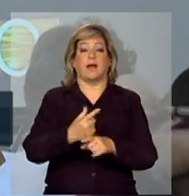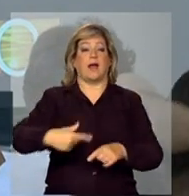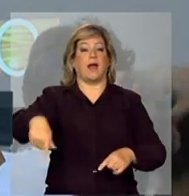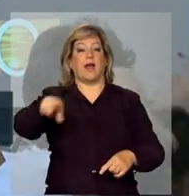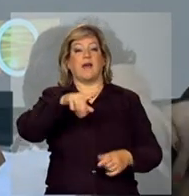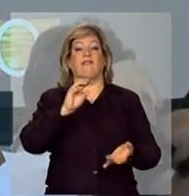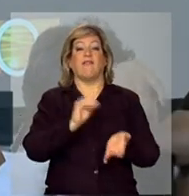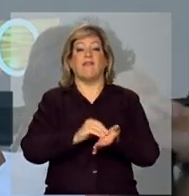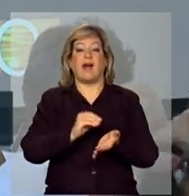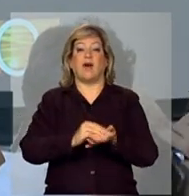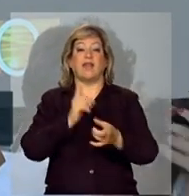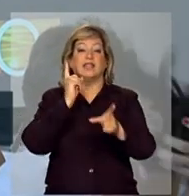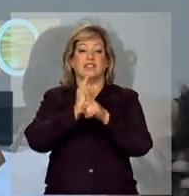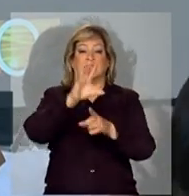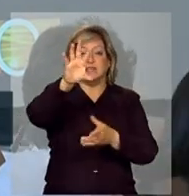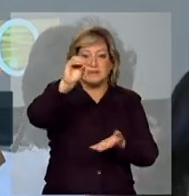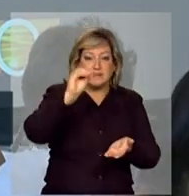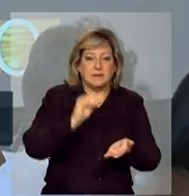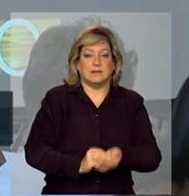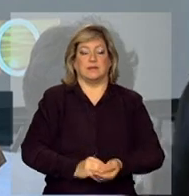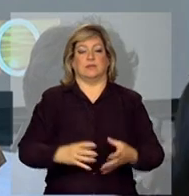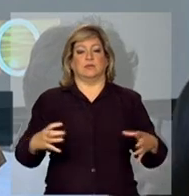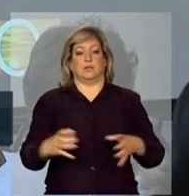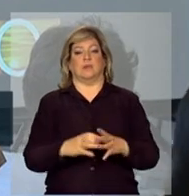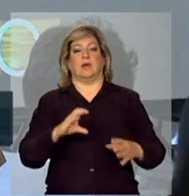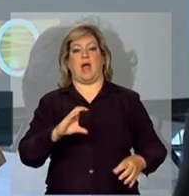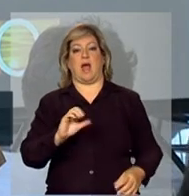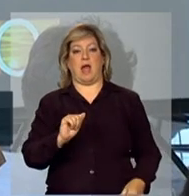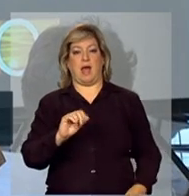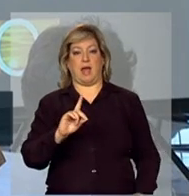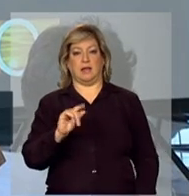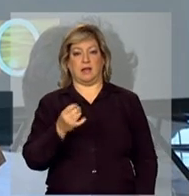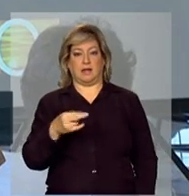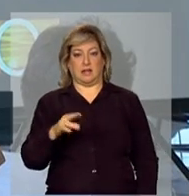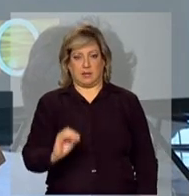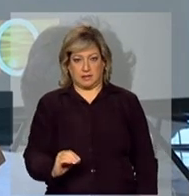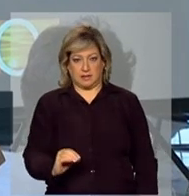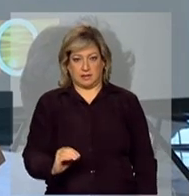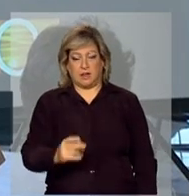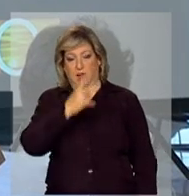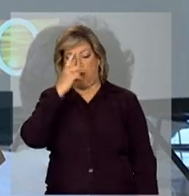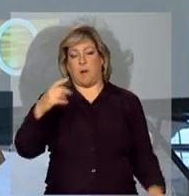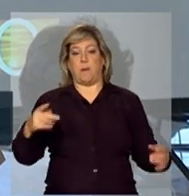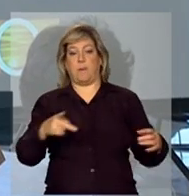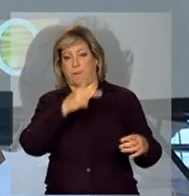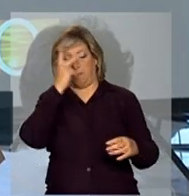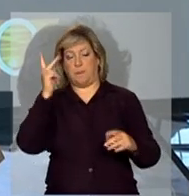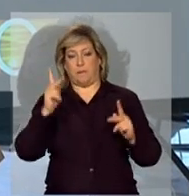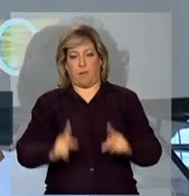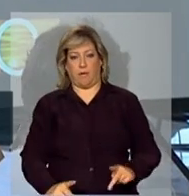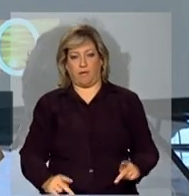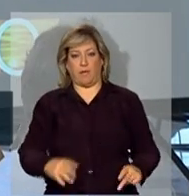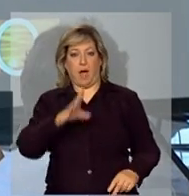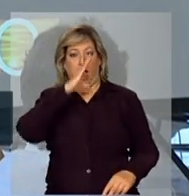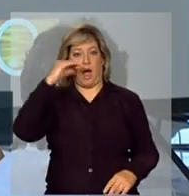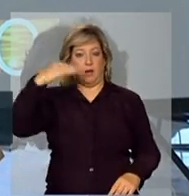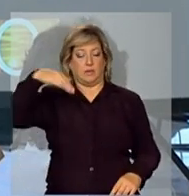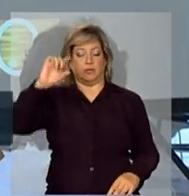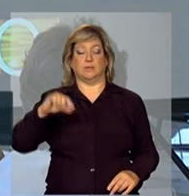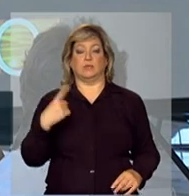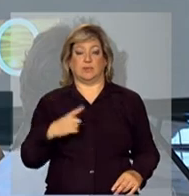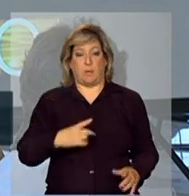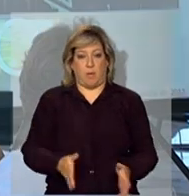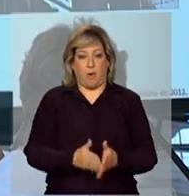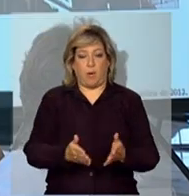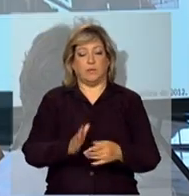cadastro, o desafio de levar oportunidade de inclusão econômica para a população adulta, pobre, e o desafio de serviço.